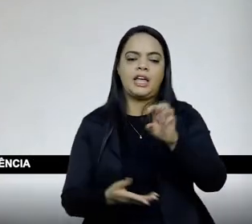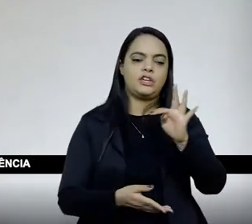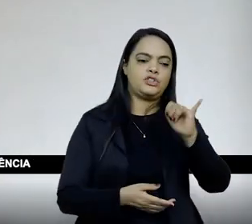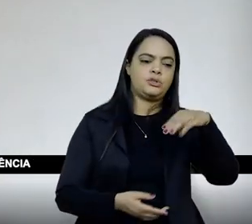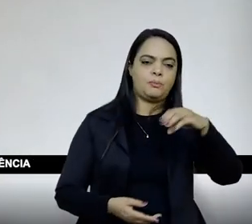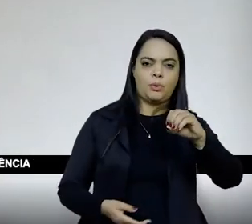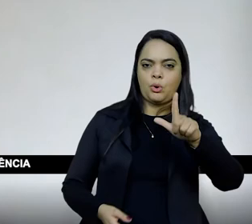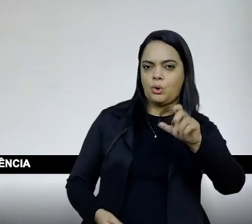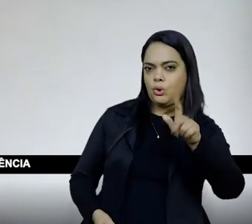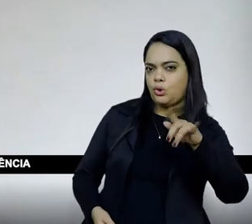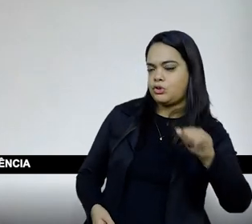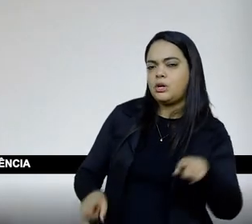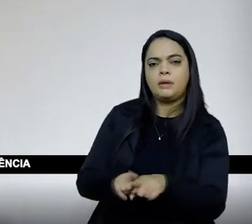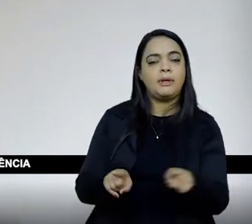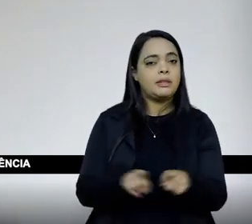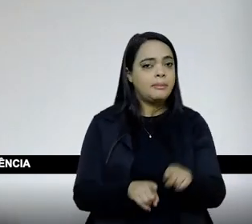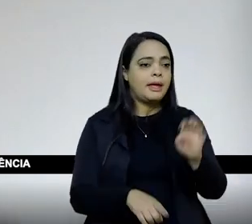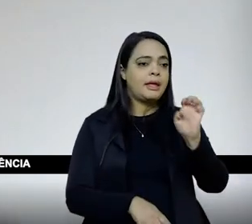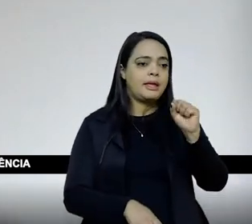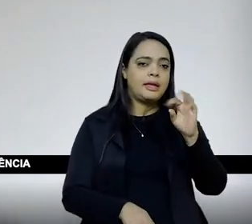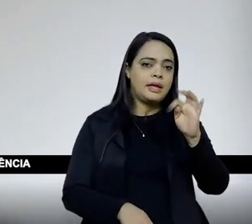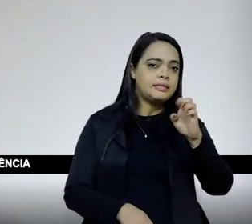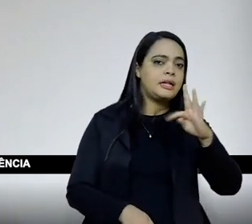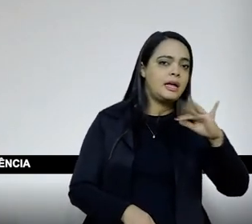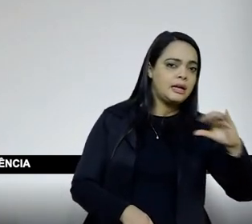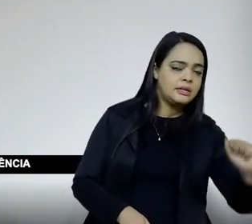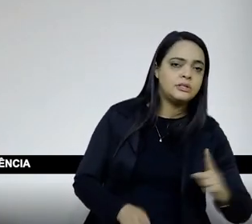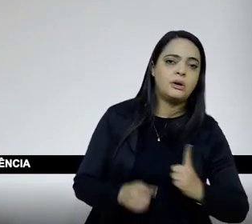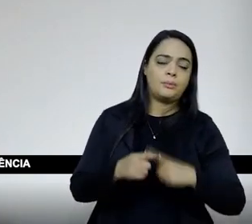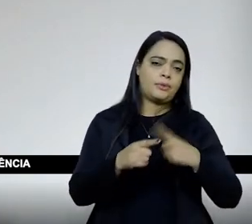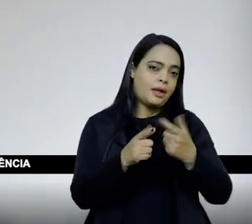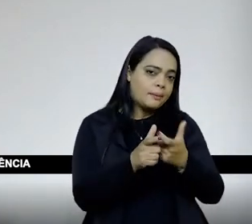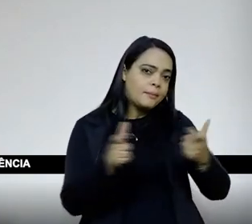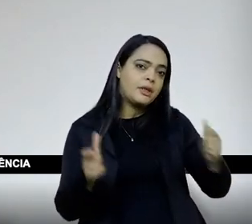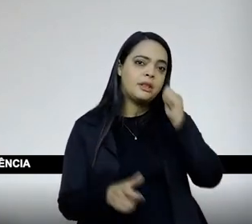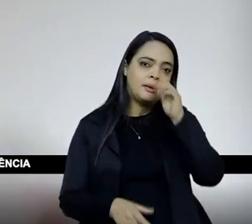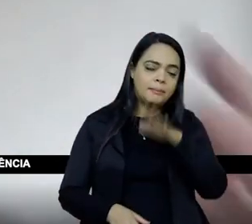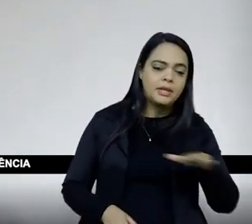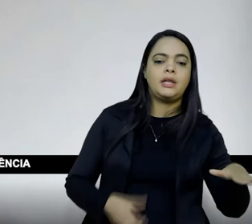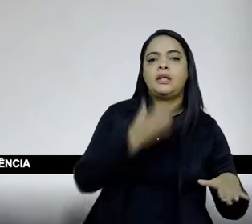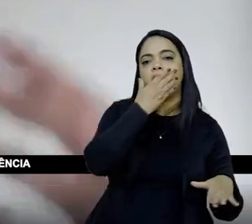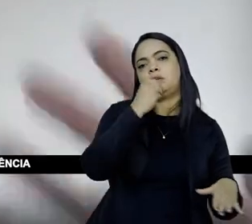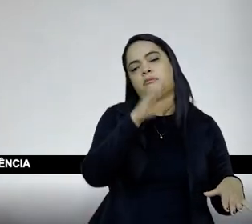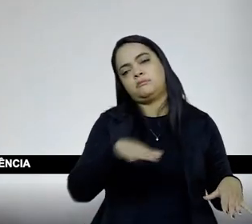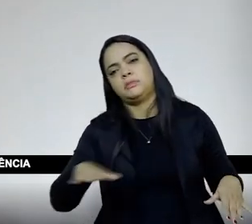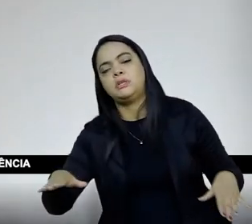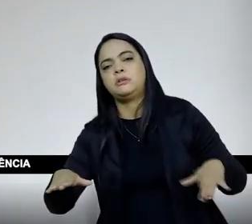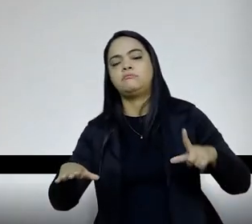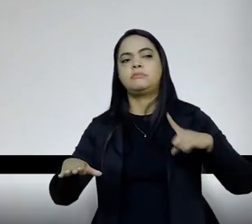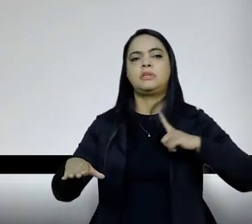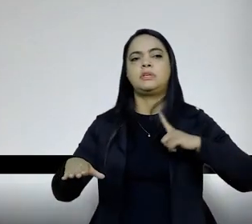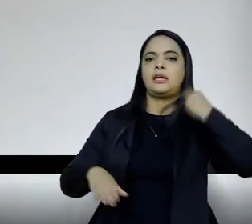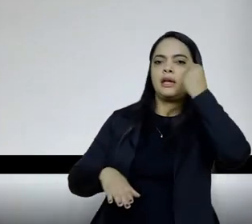mas também a estética, né, assim, que boa parte dos meninos e meninas têm uma experiência